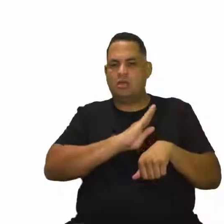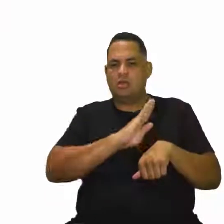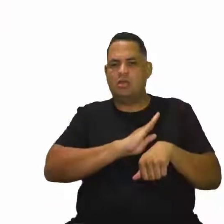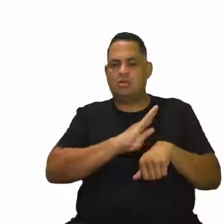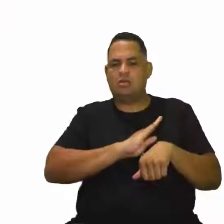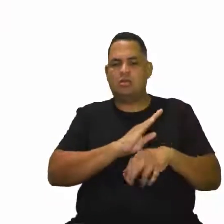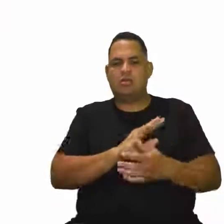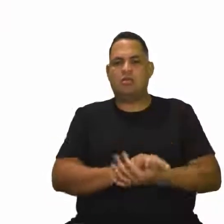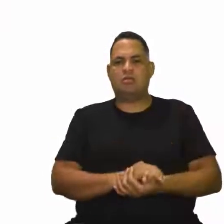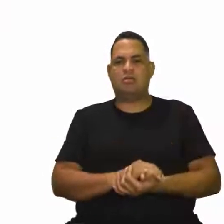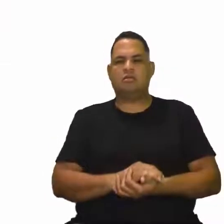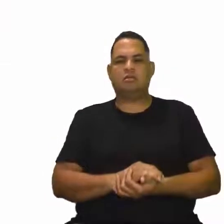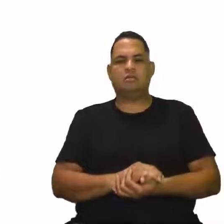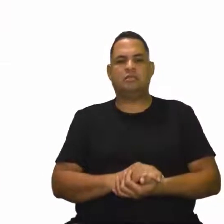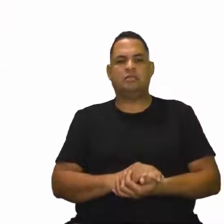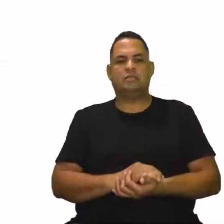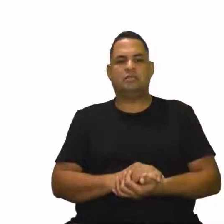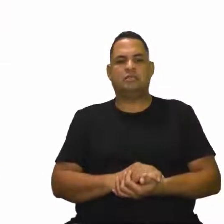do coração.